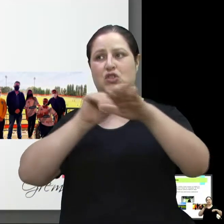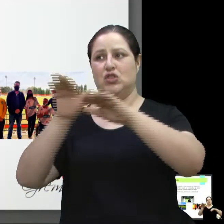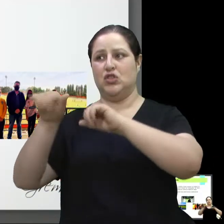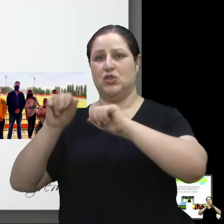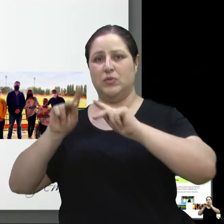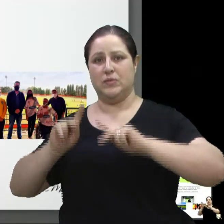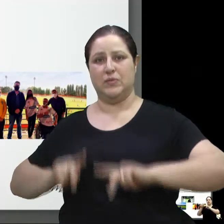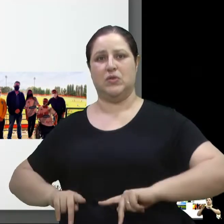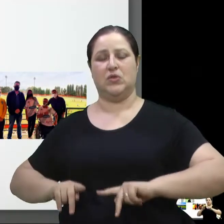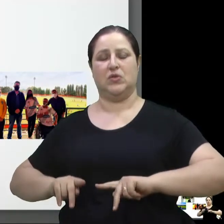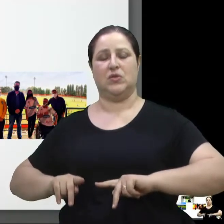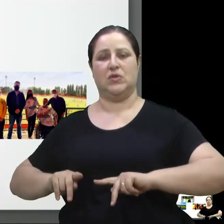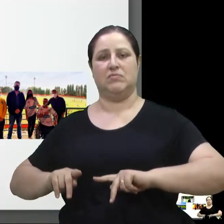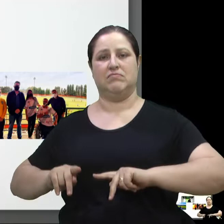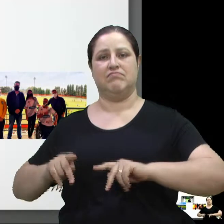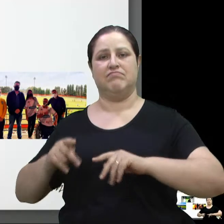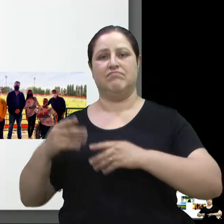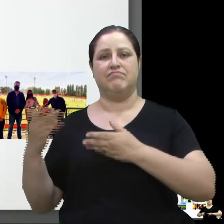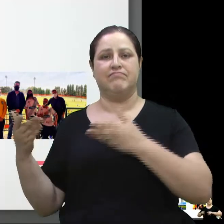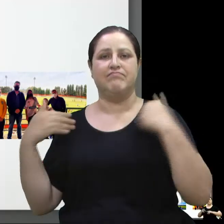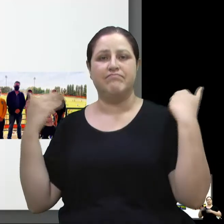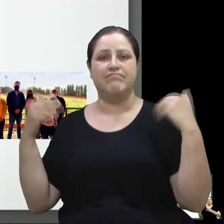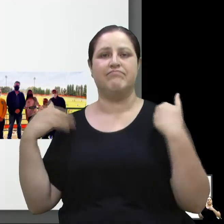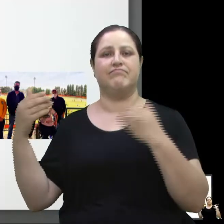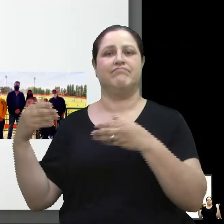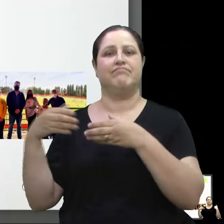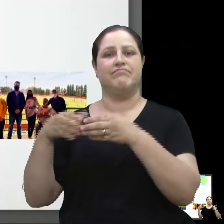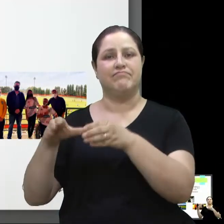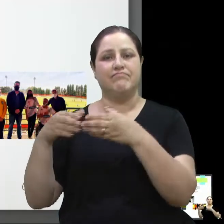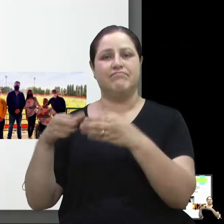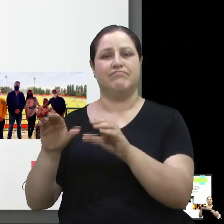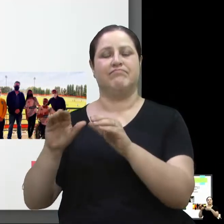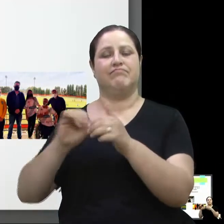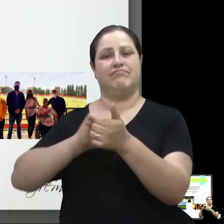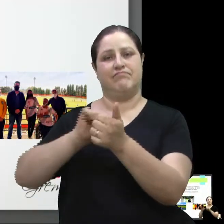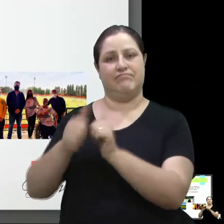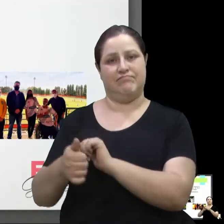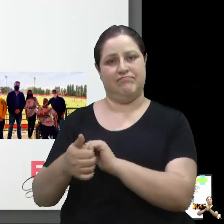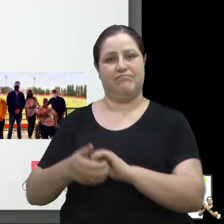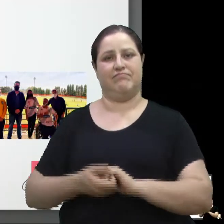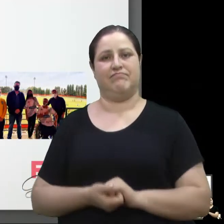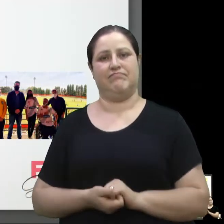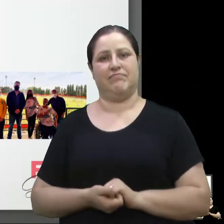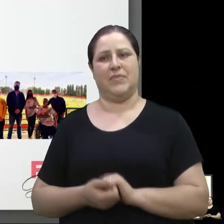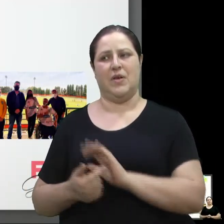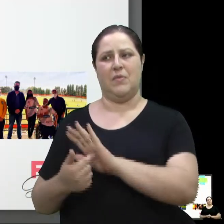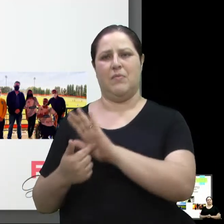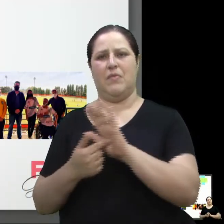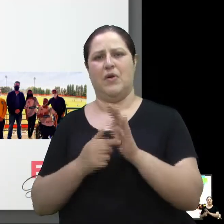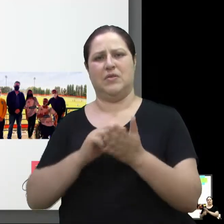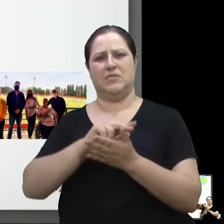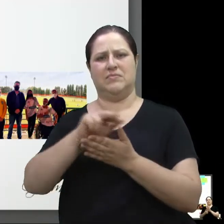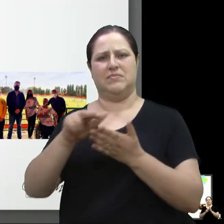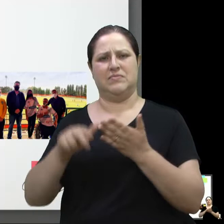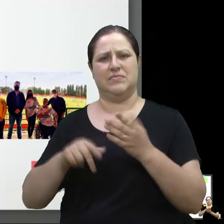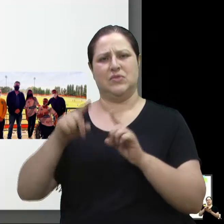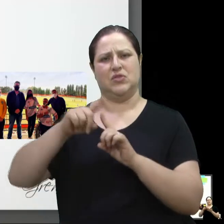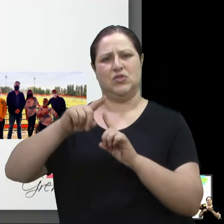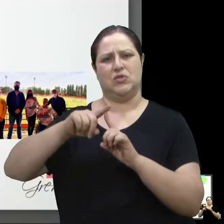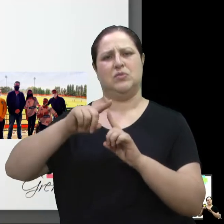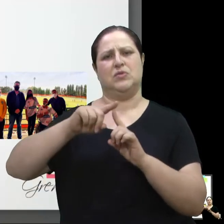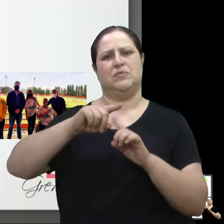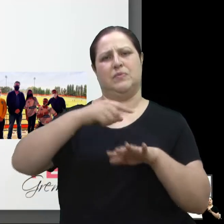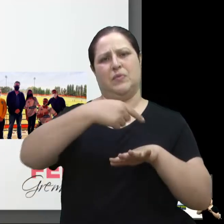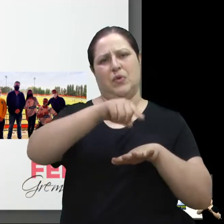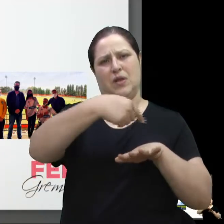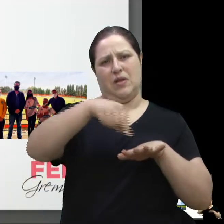vereador Cadori, através do turismo esportivo. Dei exemplos de várias modalidades aqui no início, a vereadora Tati na outra semana passada